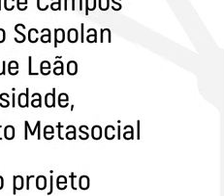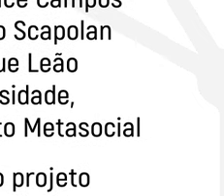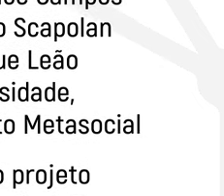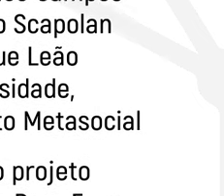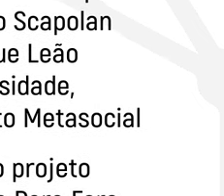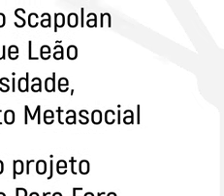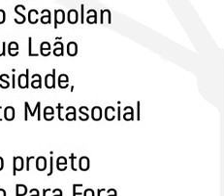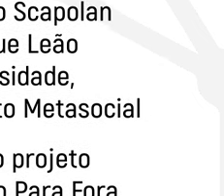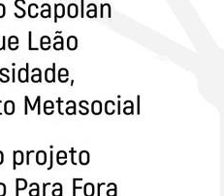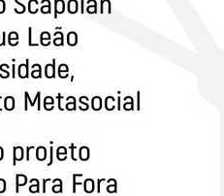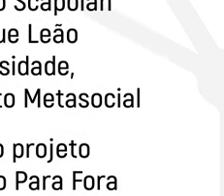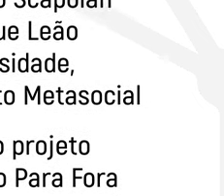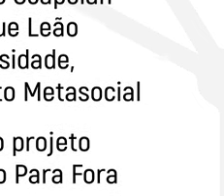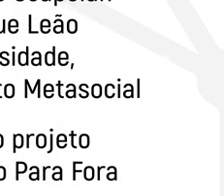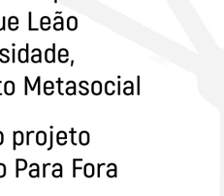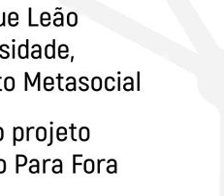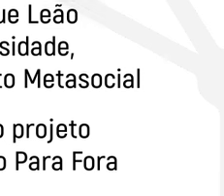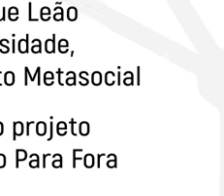tchau